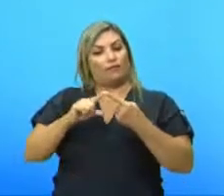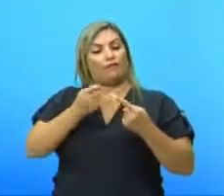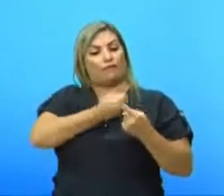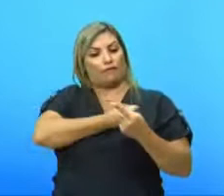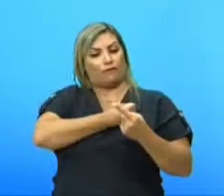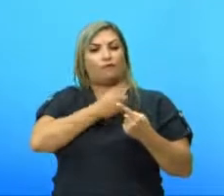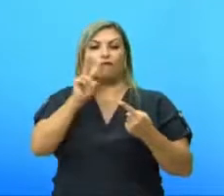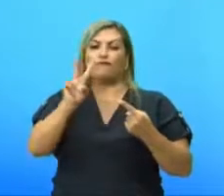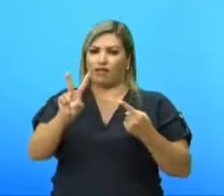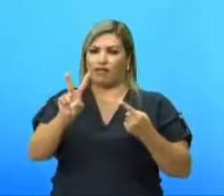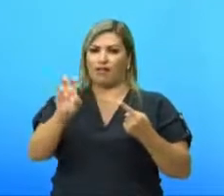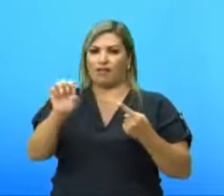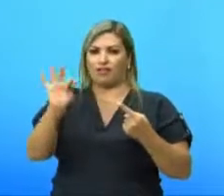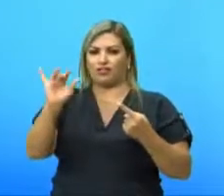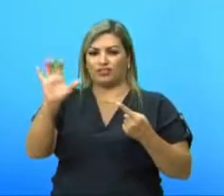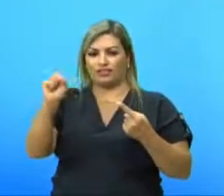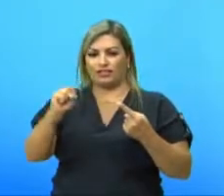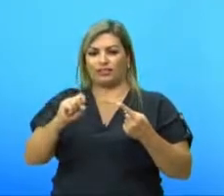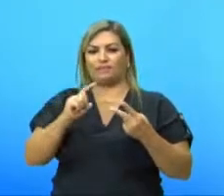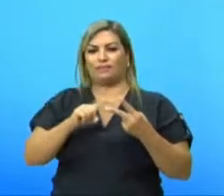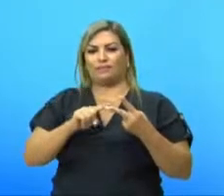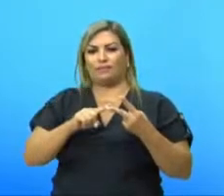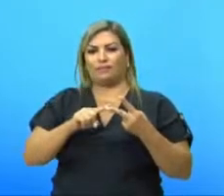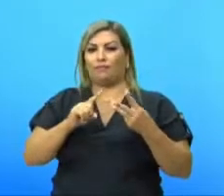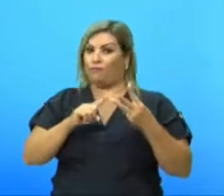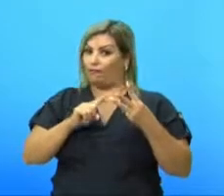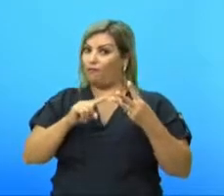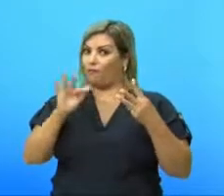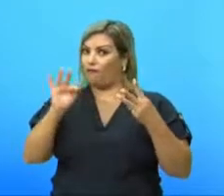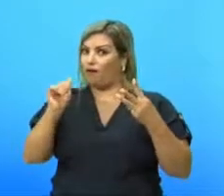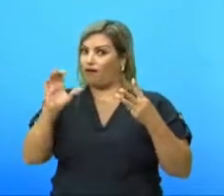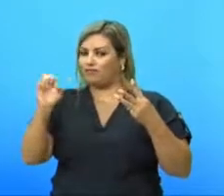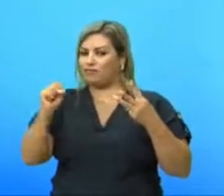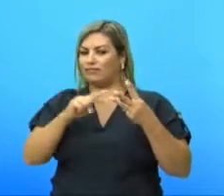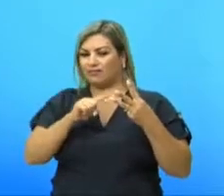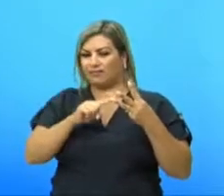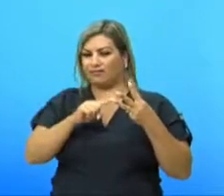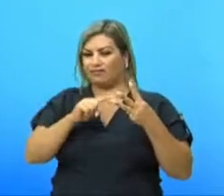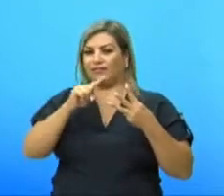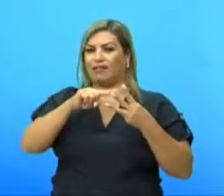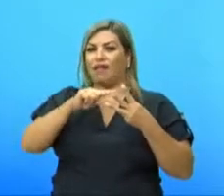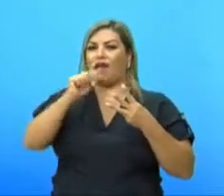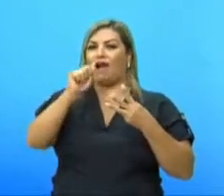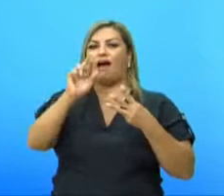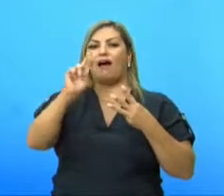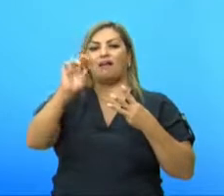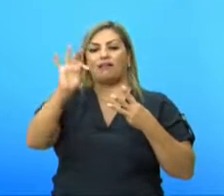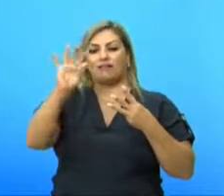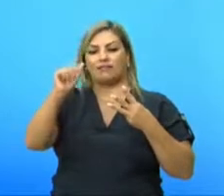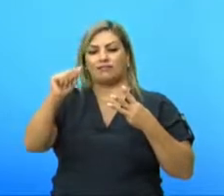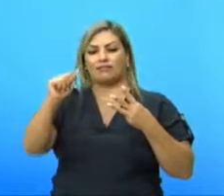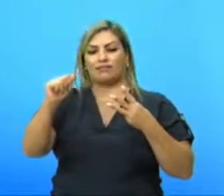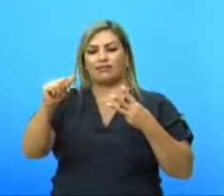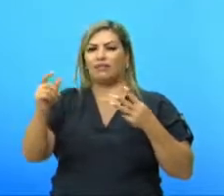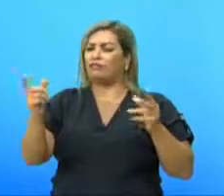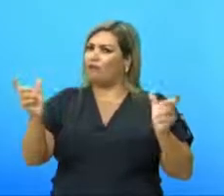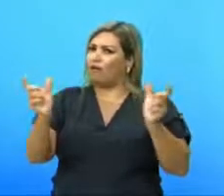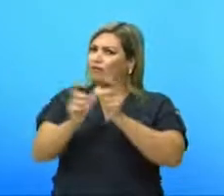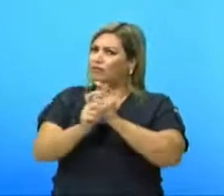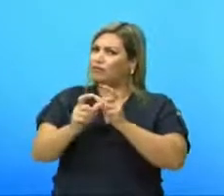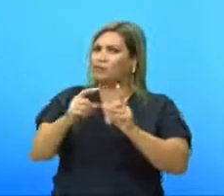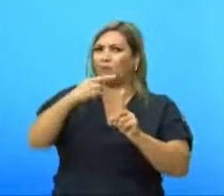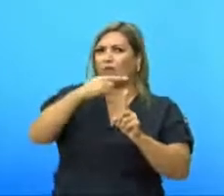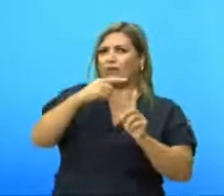de vértices, o número de faces. Aqui não era diminuindo?